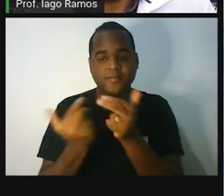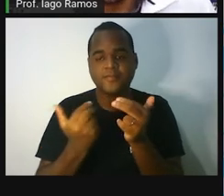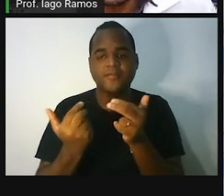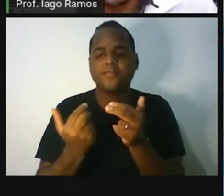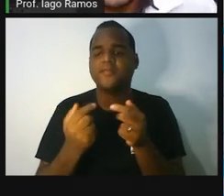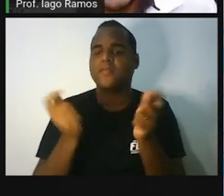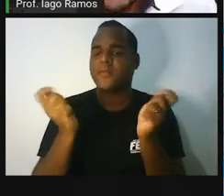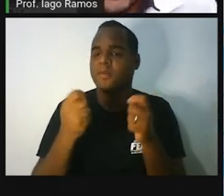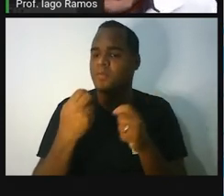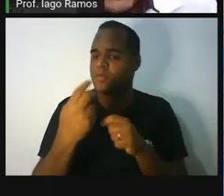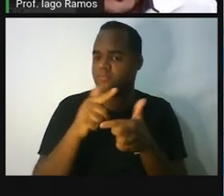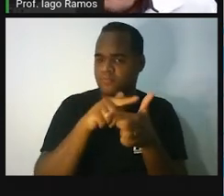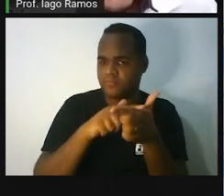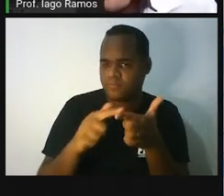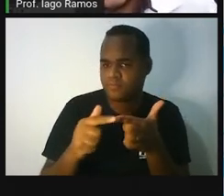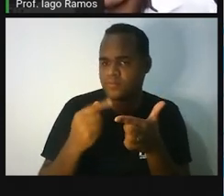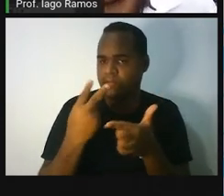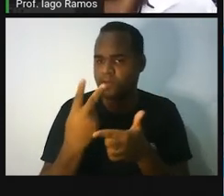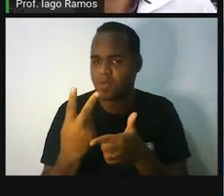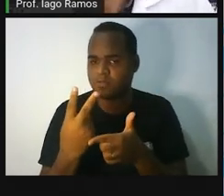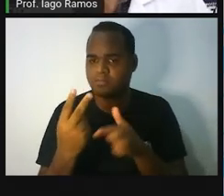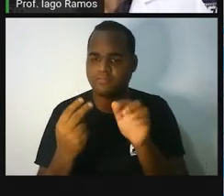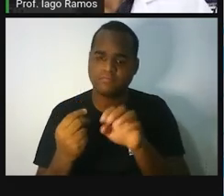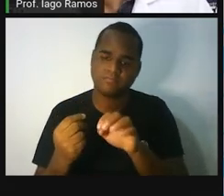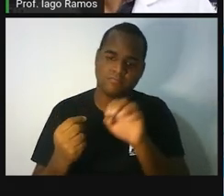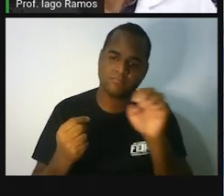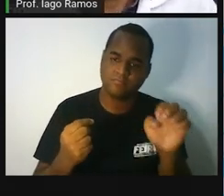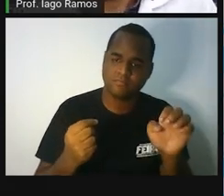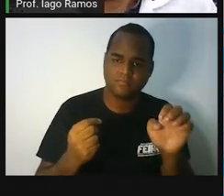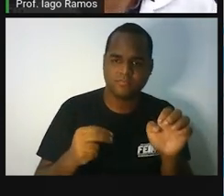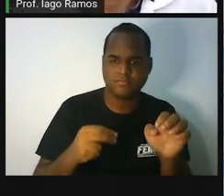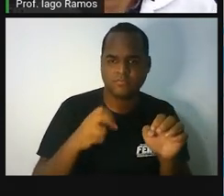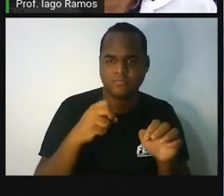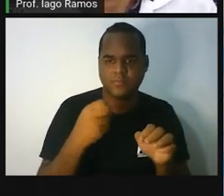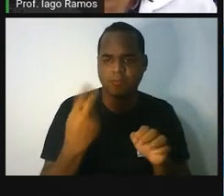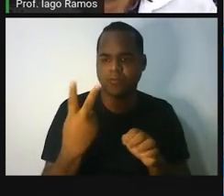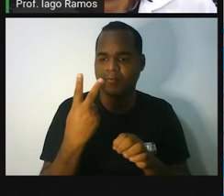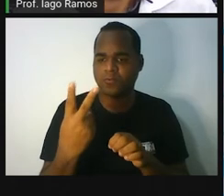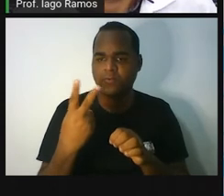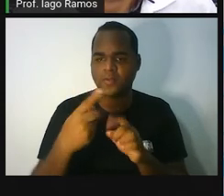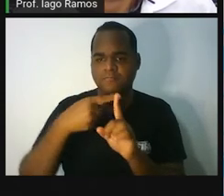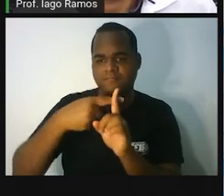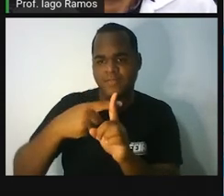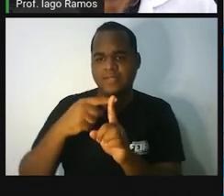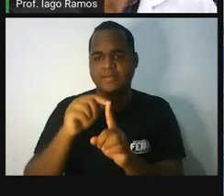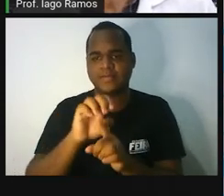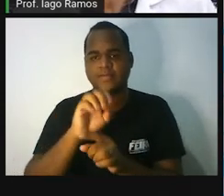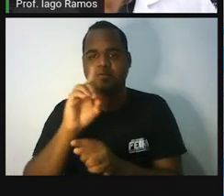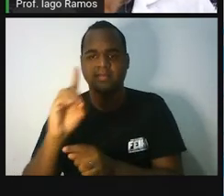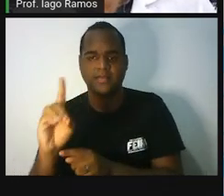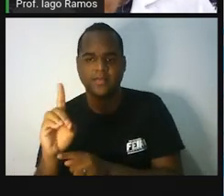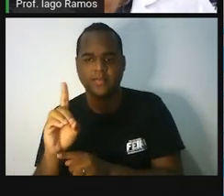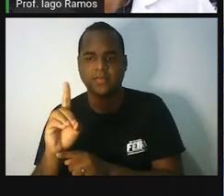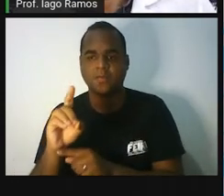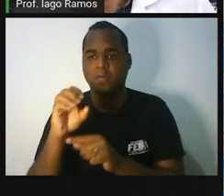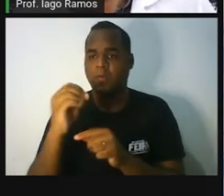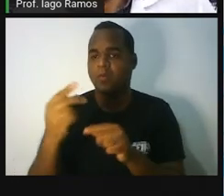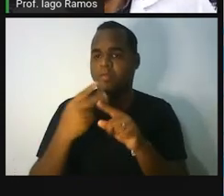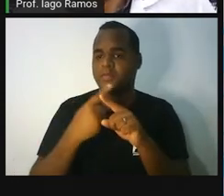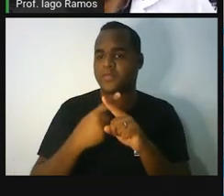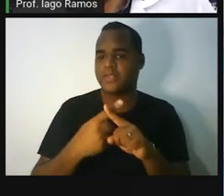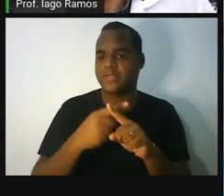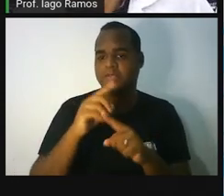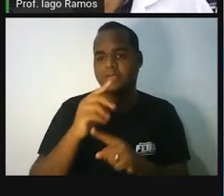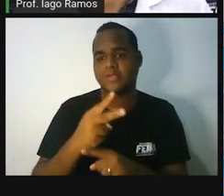Você vai ter que dividir 2 no lado esquerdo? Ou você vai ter que somar 2 no lado direito? Ou você vai ter que